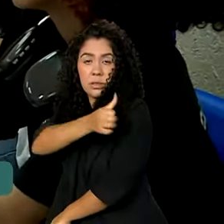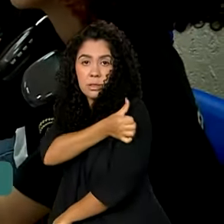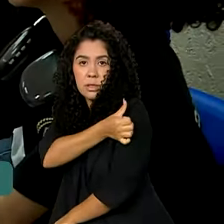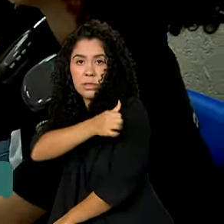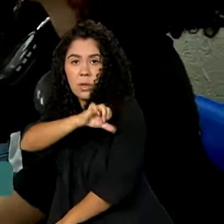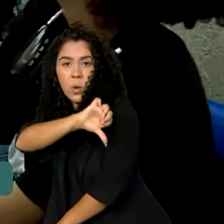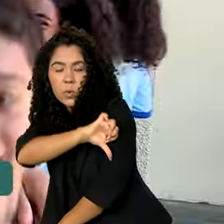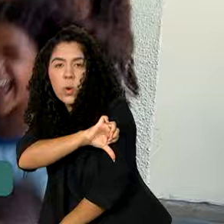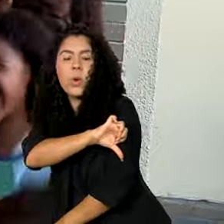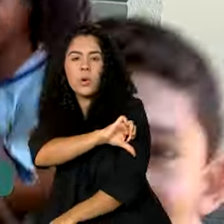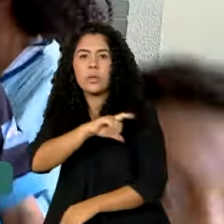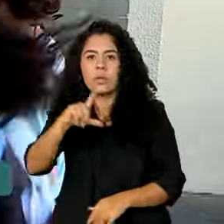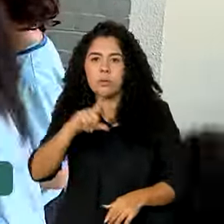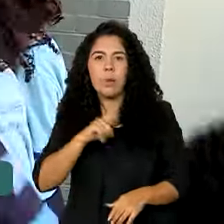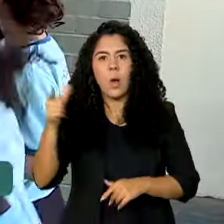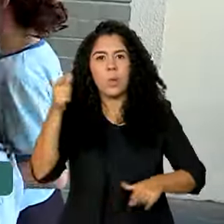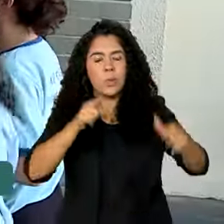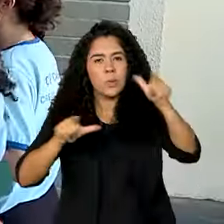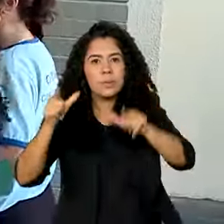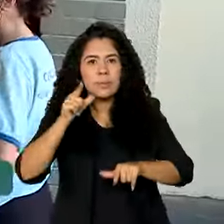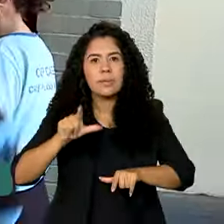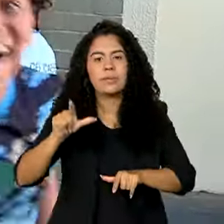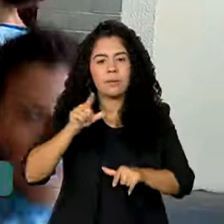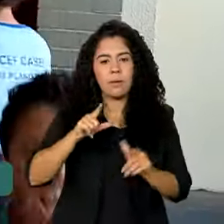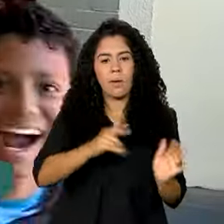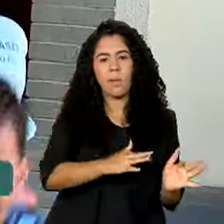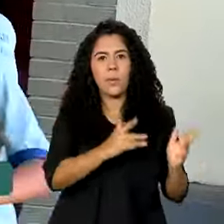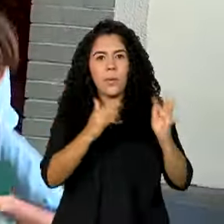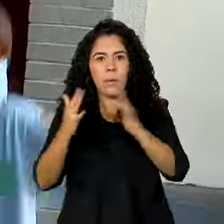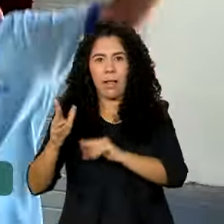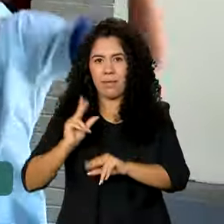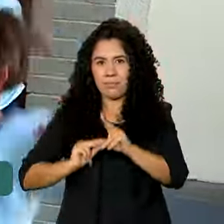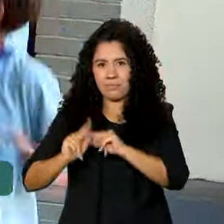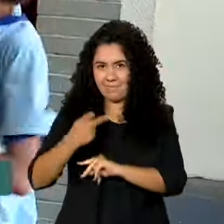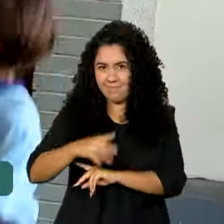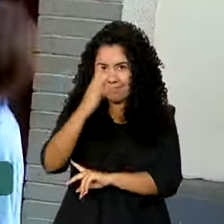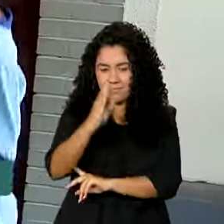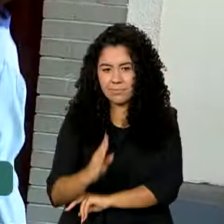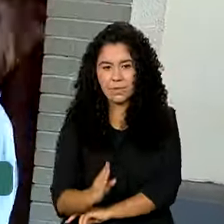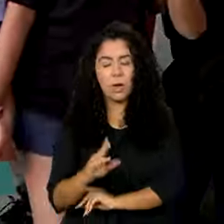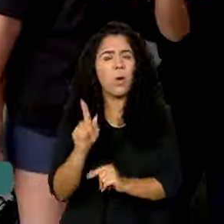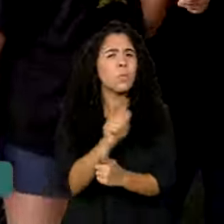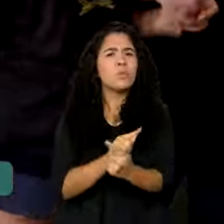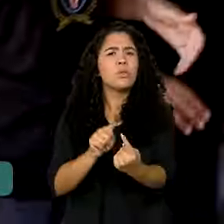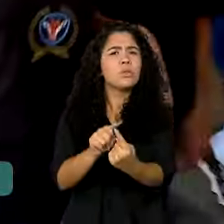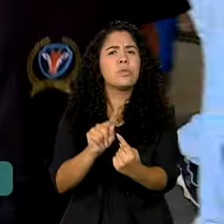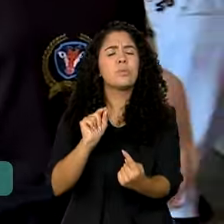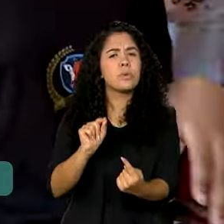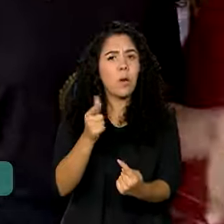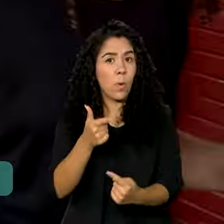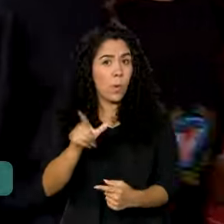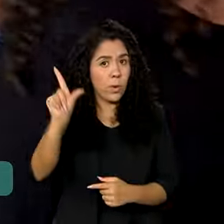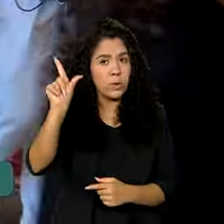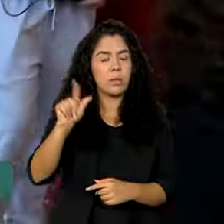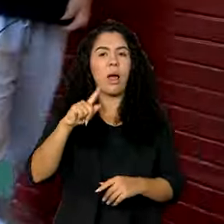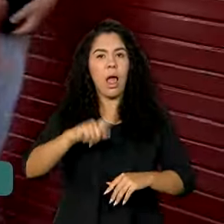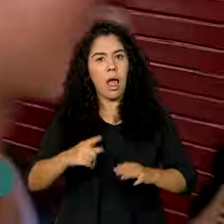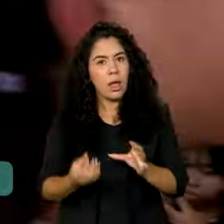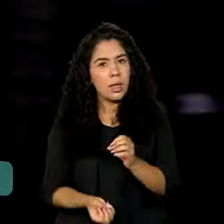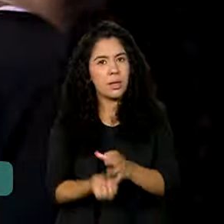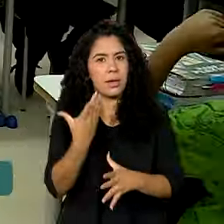diversas formas de viver a adolescência no Brasil. Outro objetivo é construir um espaço